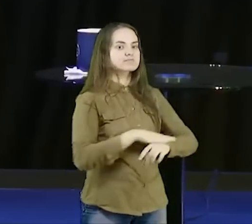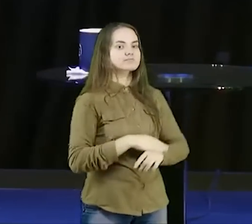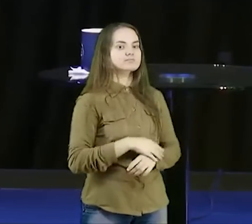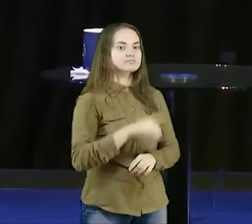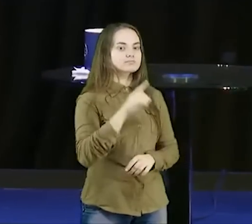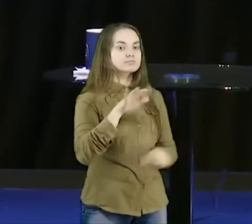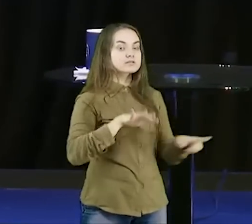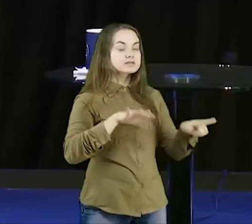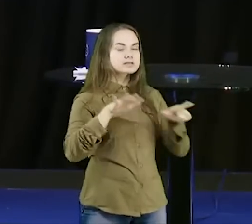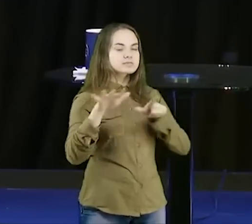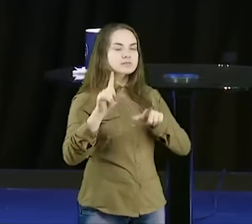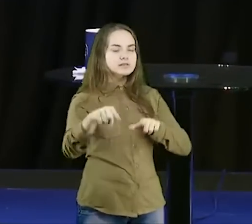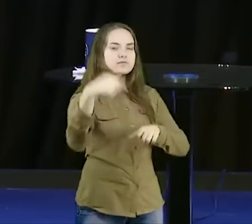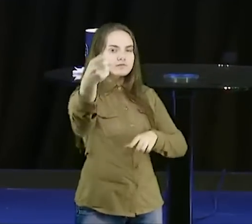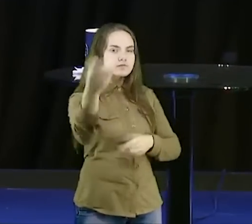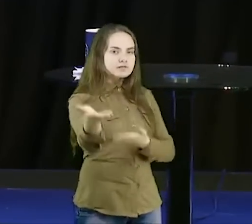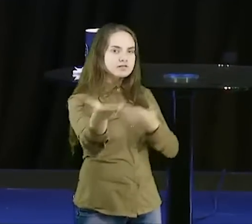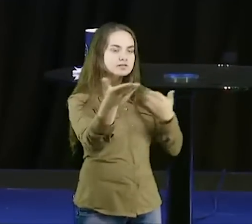velinha amarela,